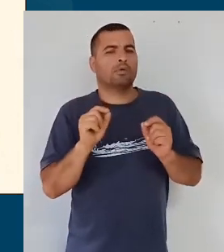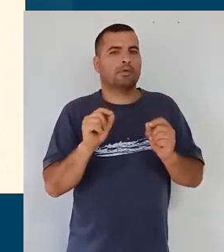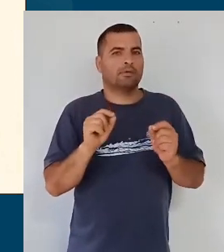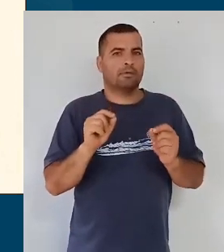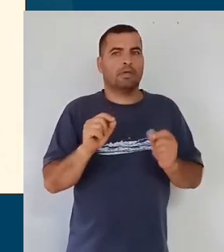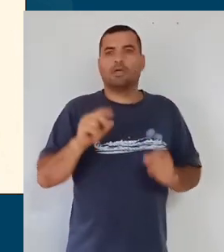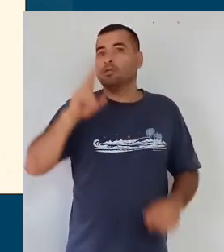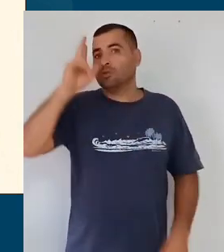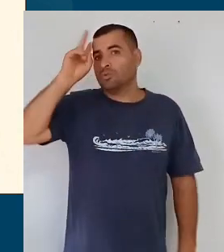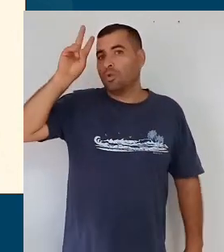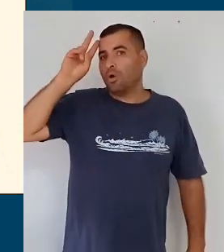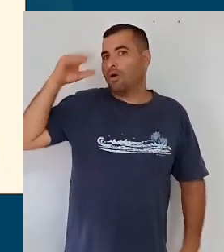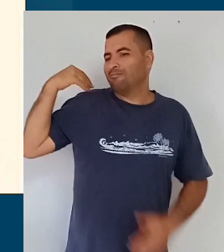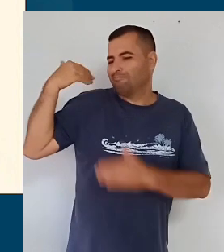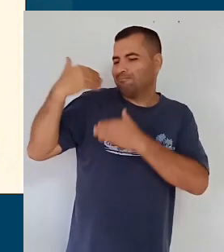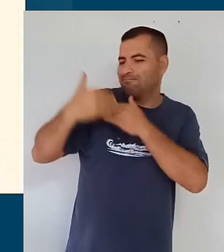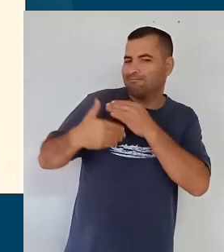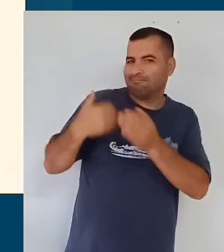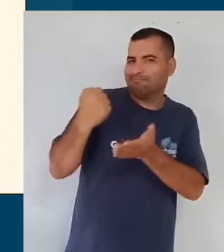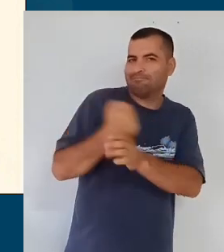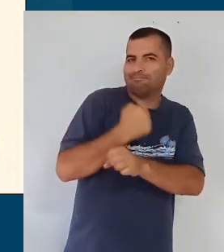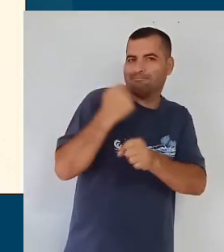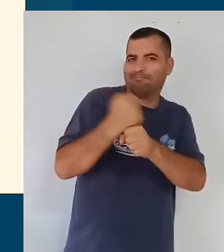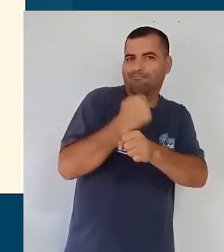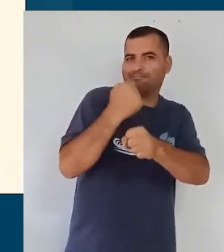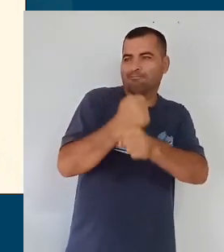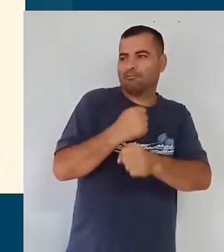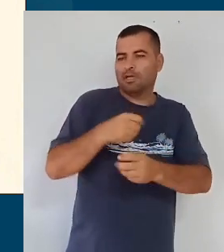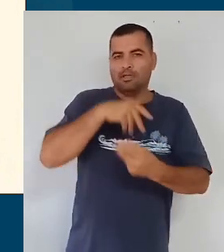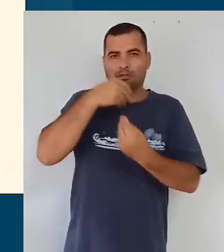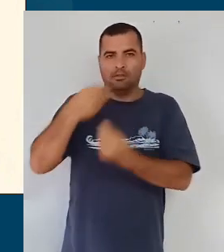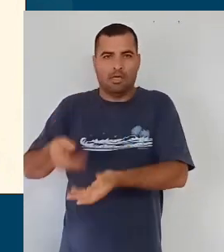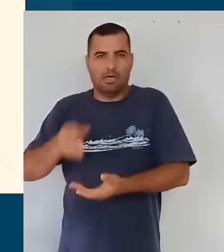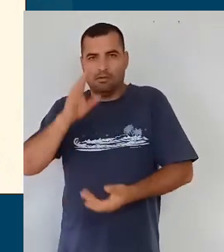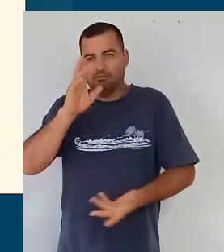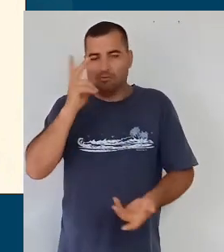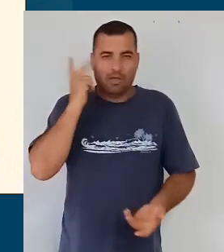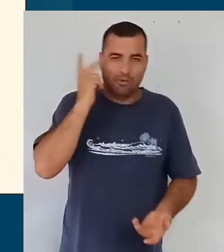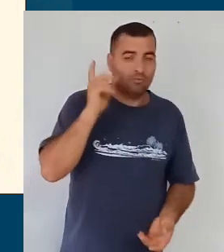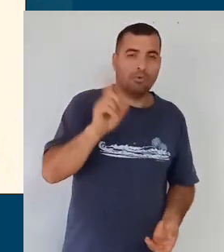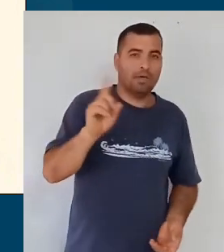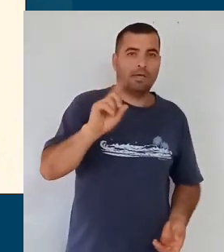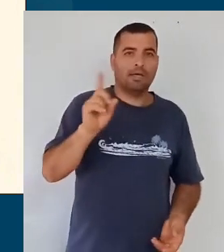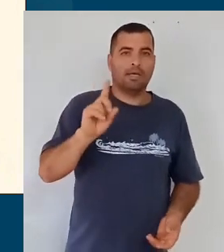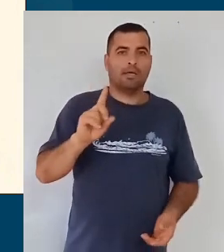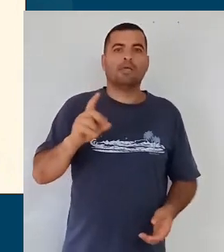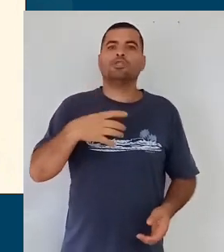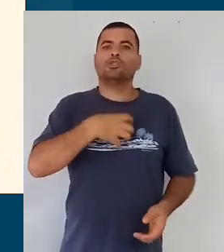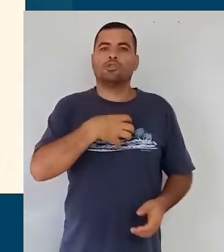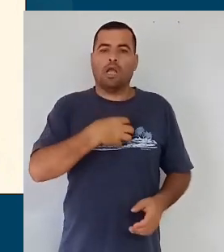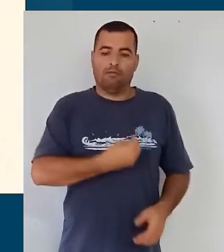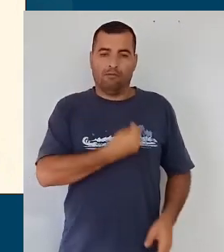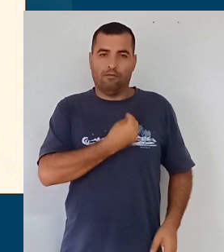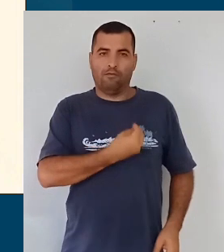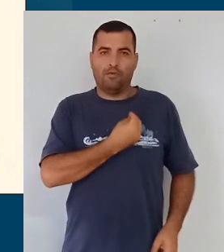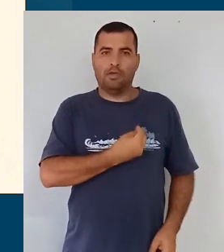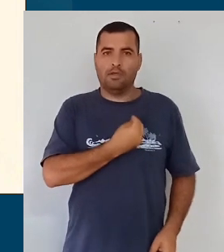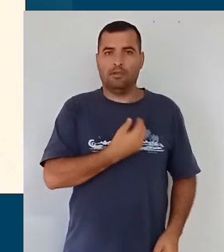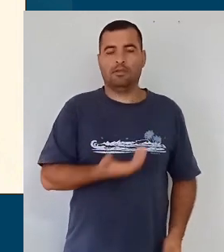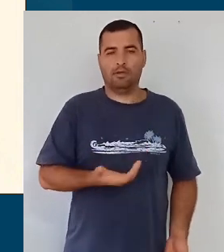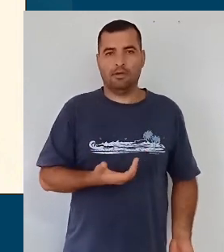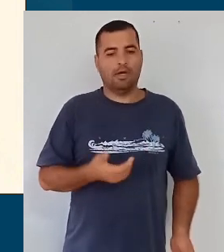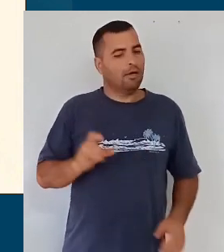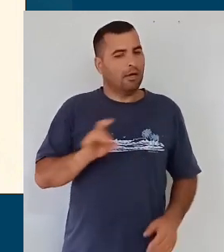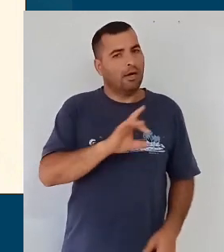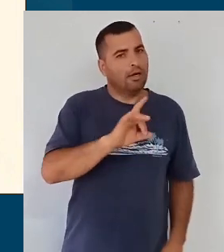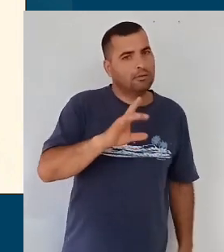construído, ela não é algo que é dado naturalmente, ela é uma fase da vida, ela é uma tomada